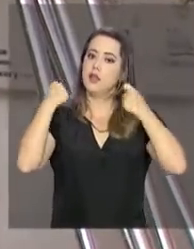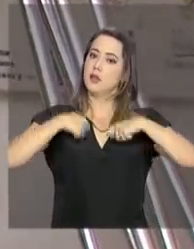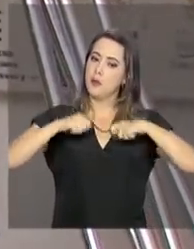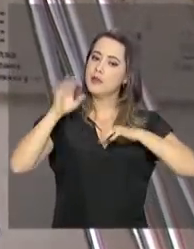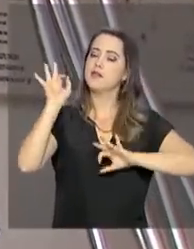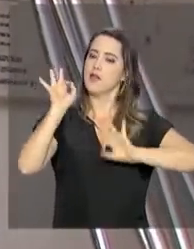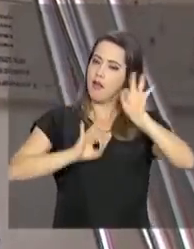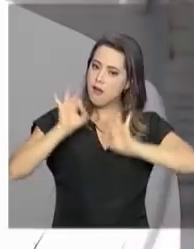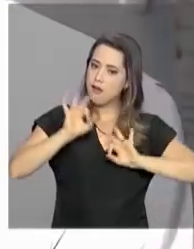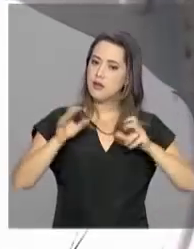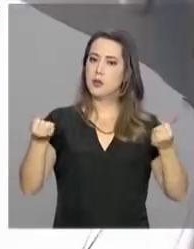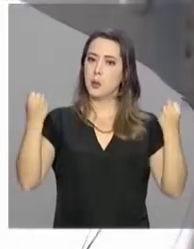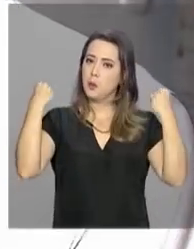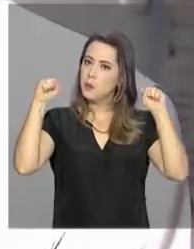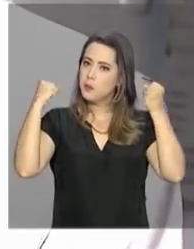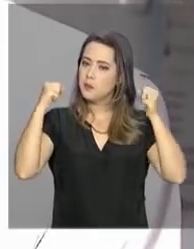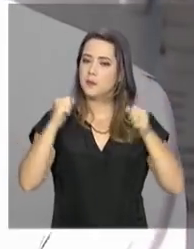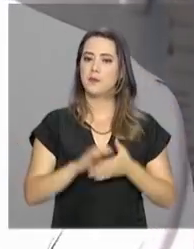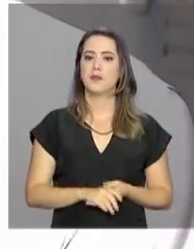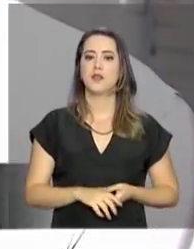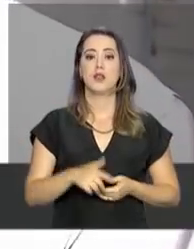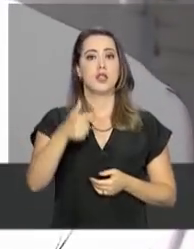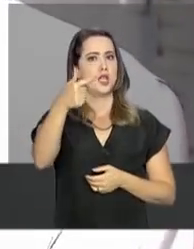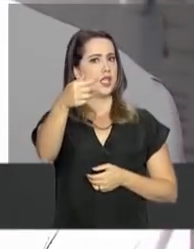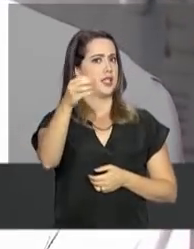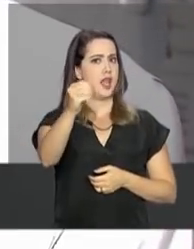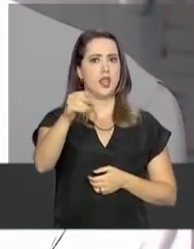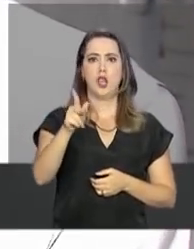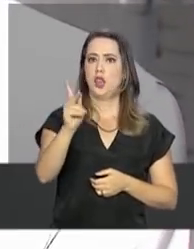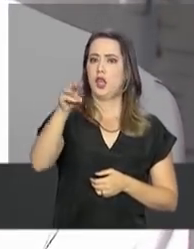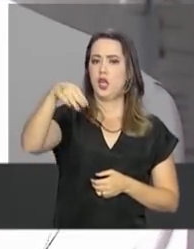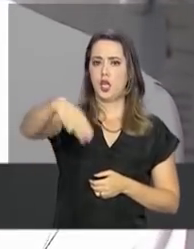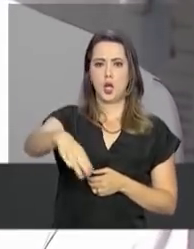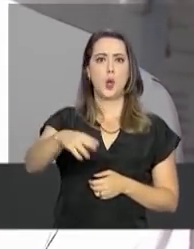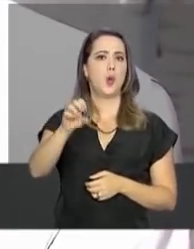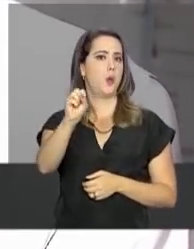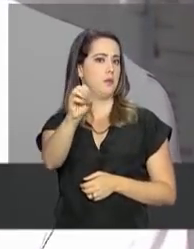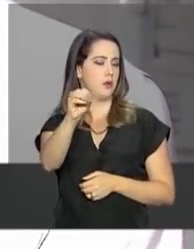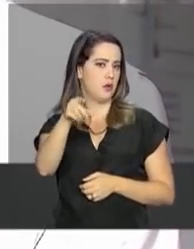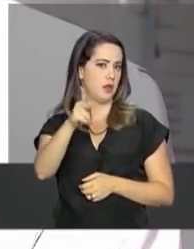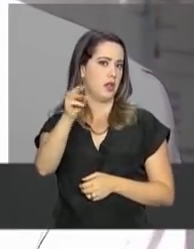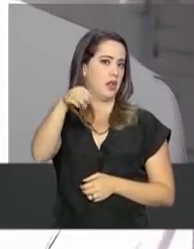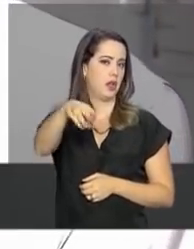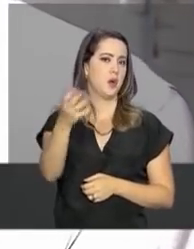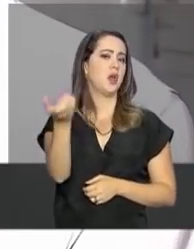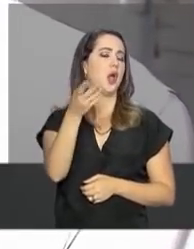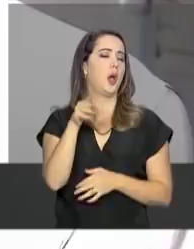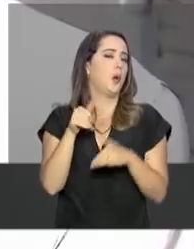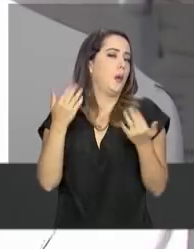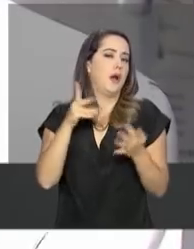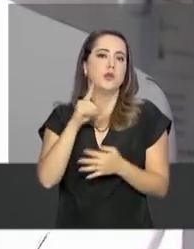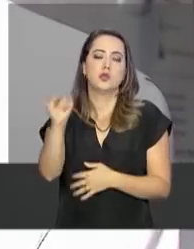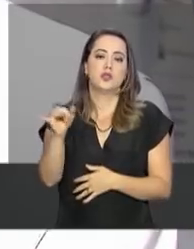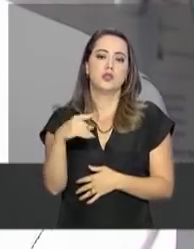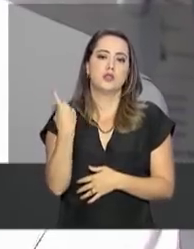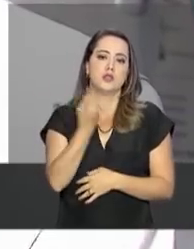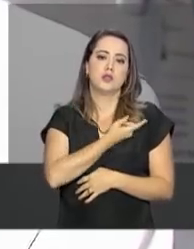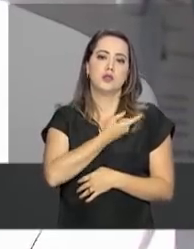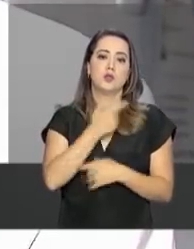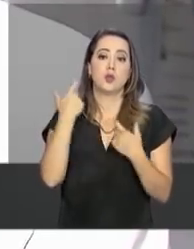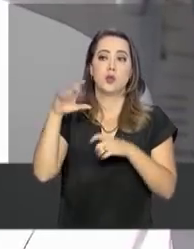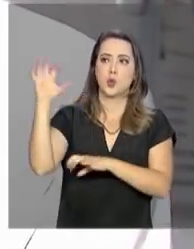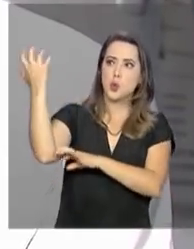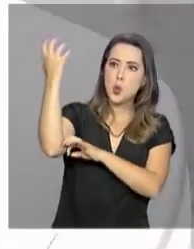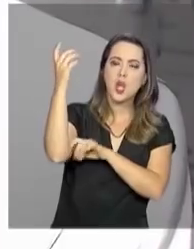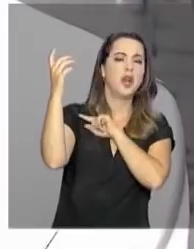preparo físico. É 70 quilômetros, 80 quilômetros, depende tanto de dia que ele quer. Porque o nosso parque aqui é